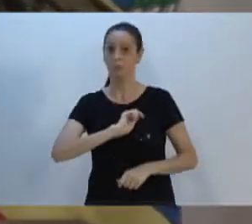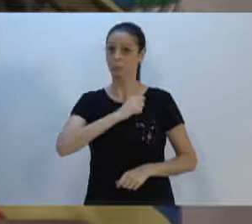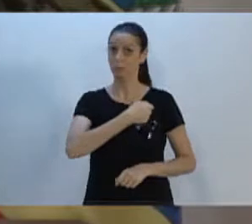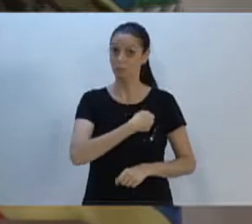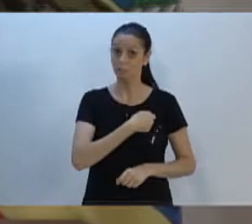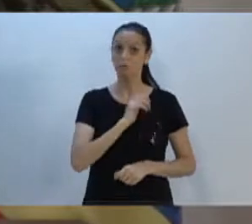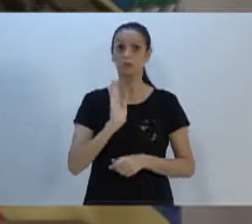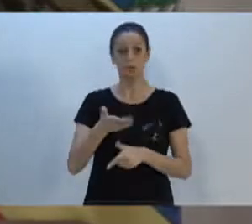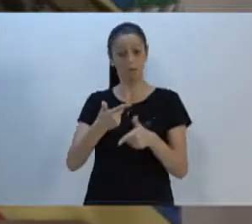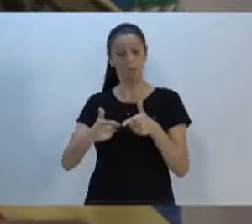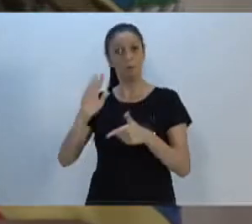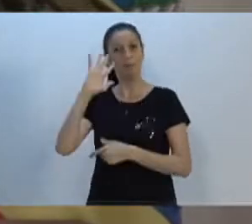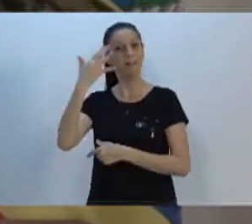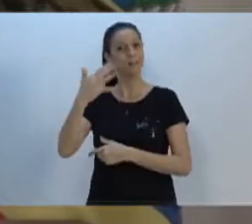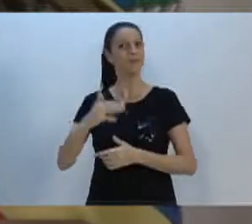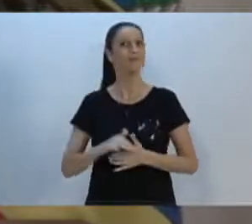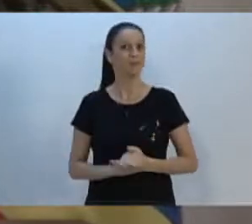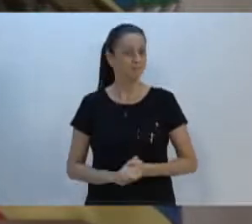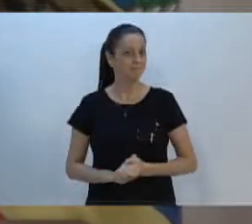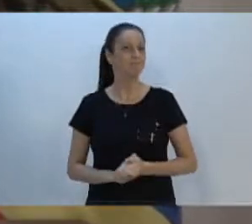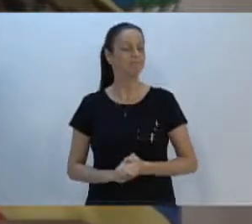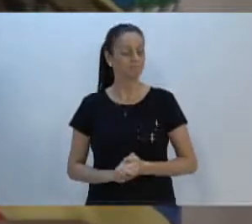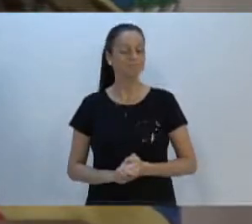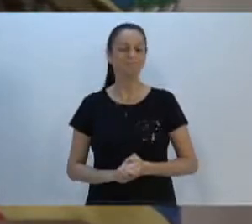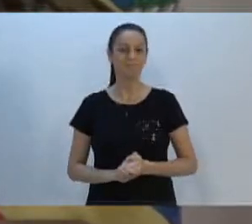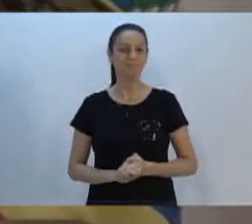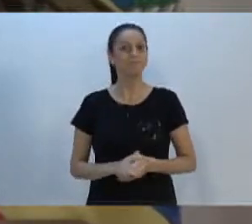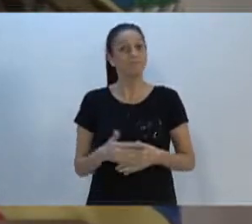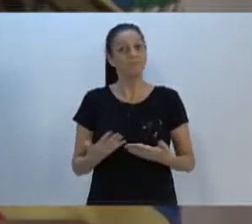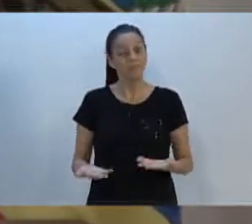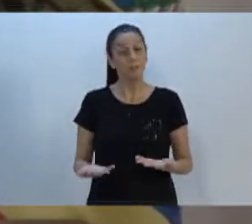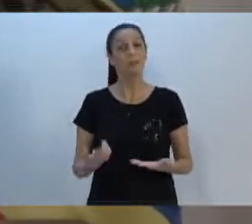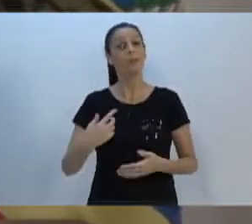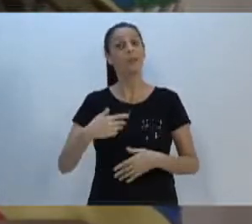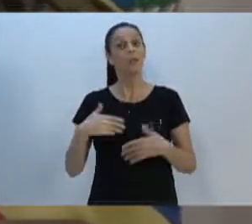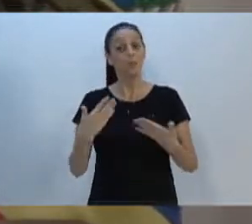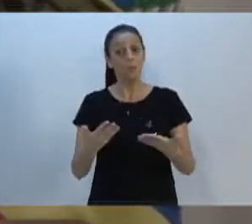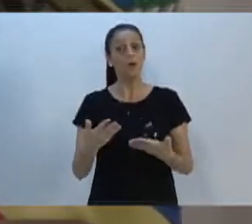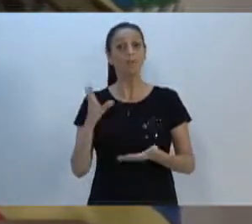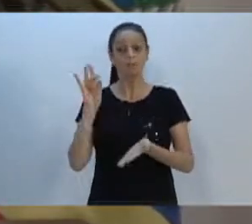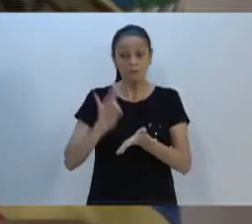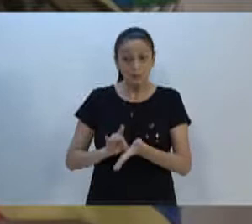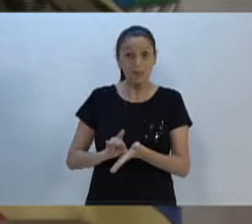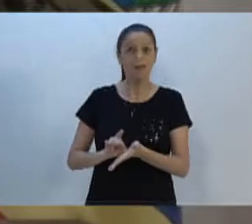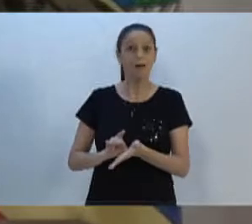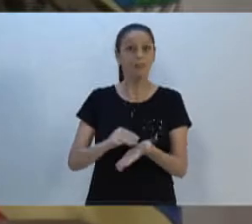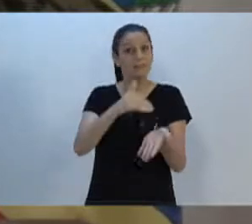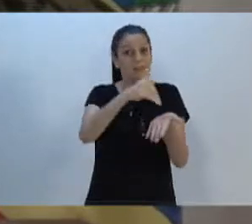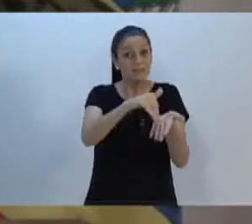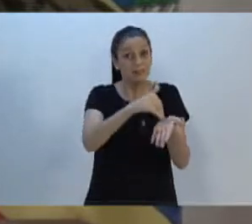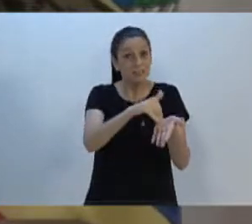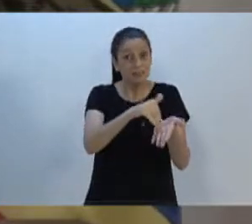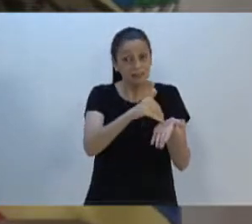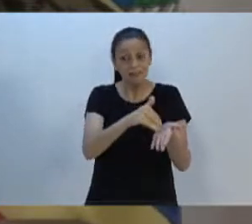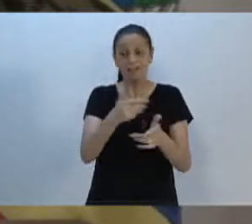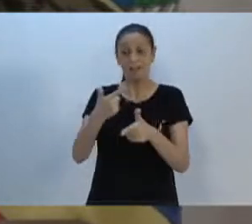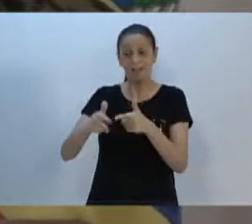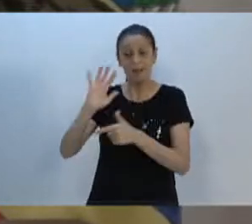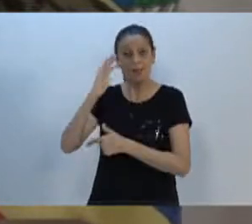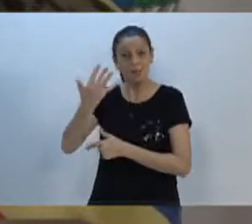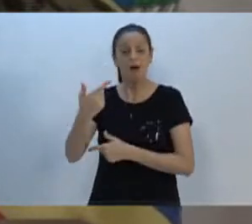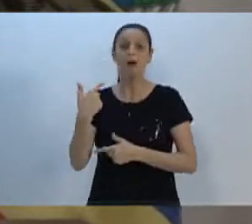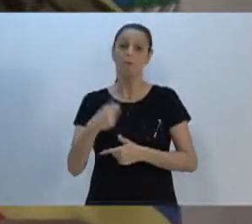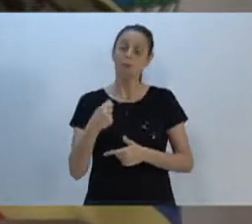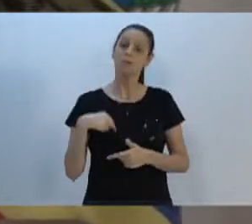problema. Questão de justiça, quando se consegue fazer o conserto, gente tem que ter humildade também de quando